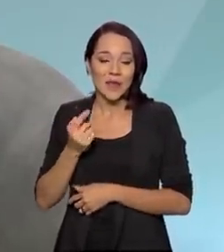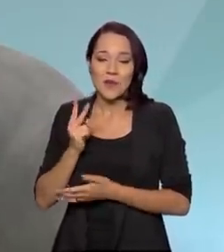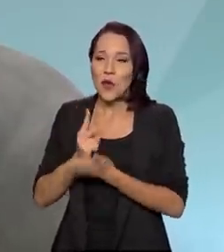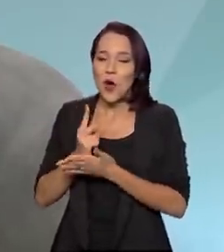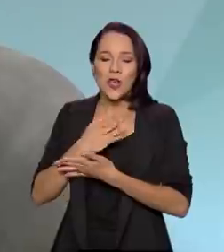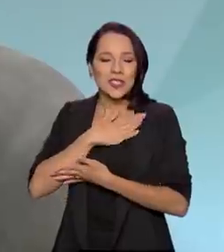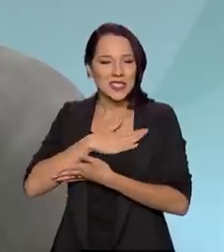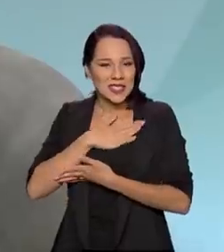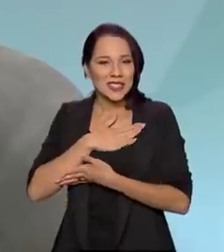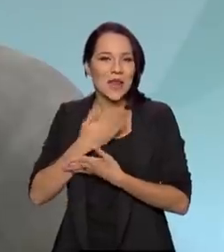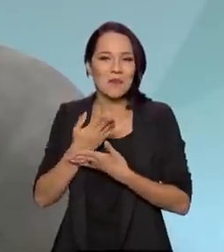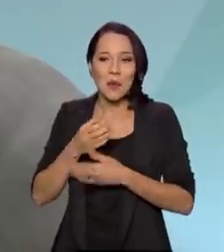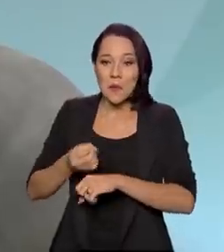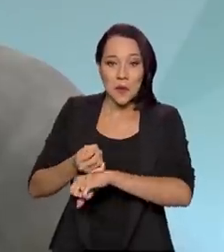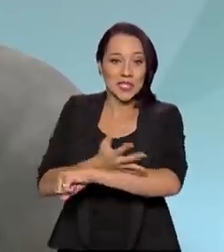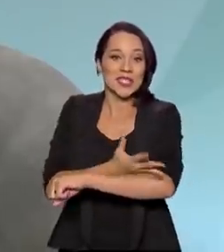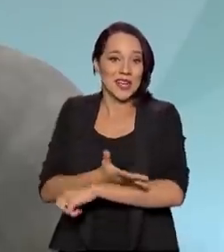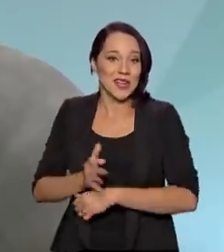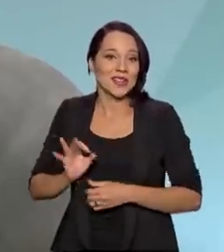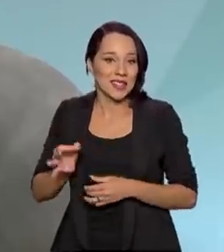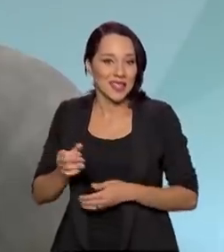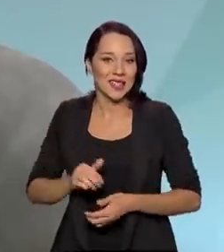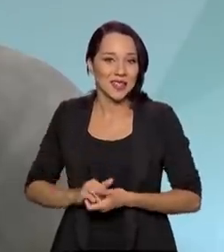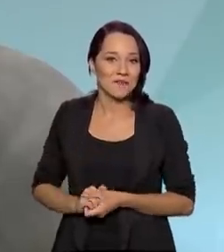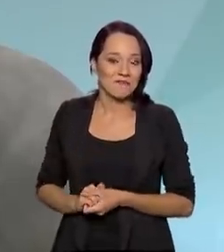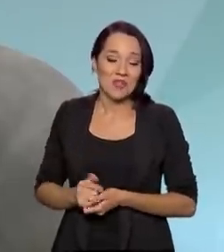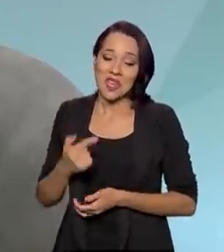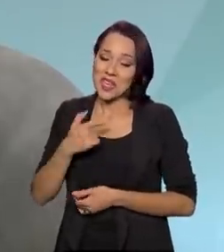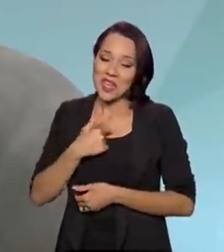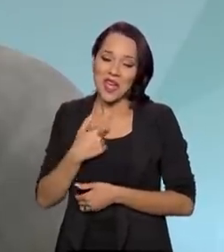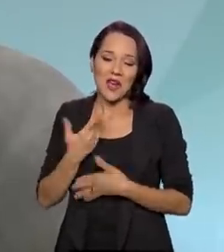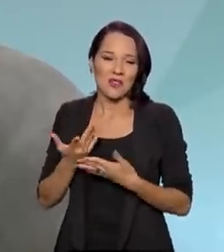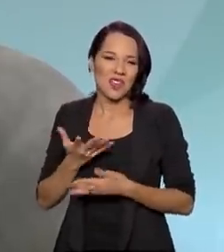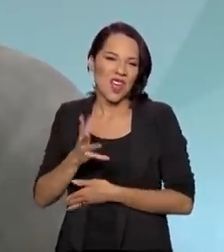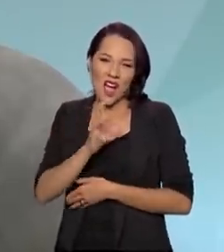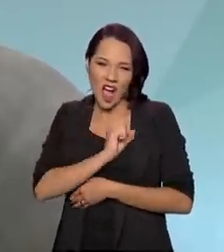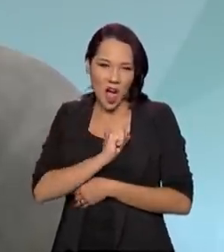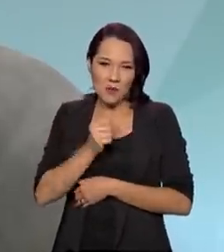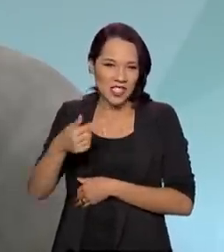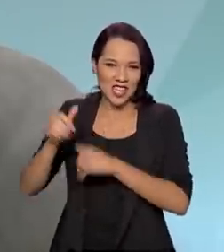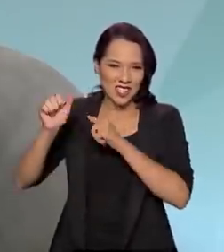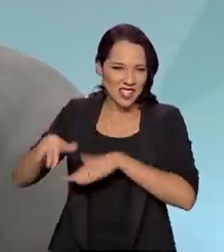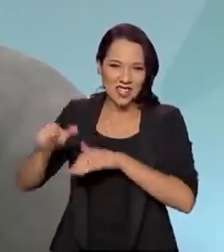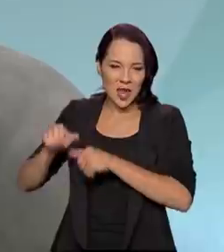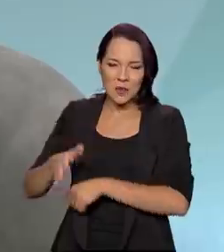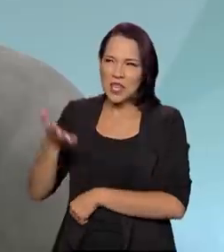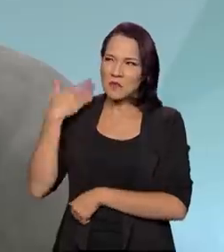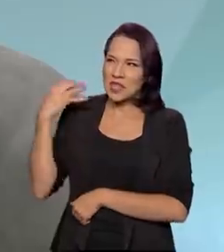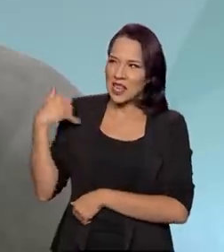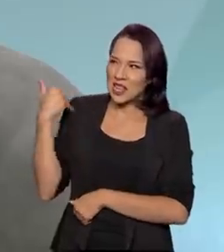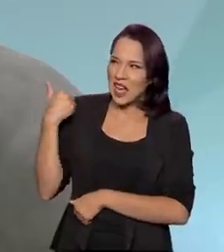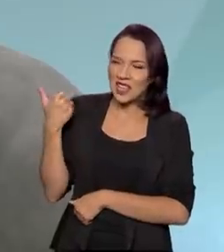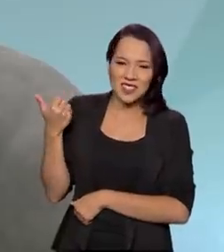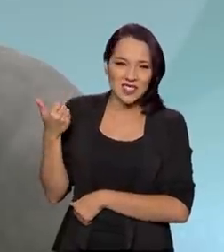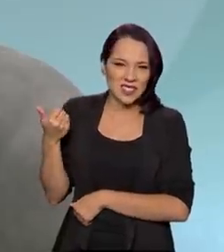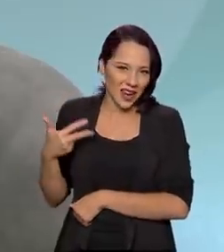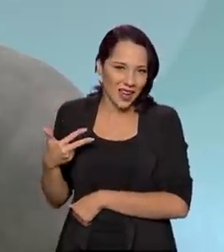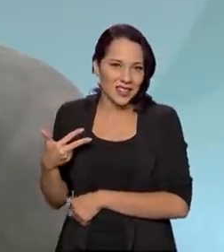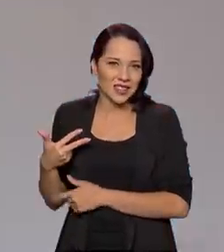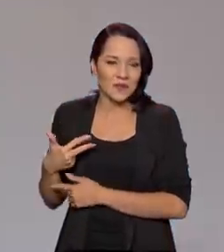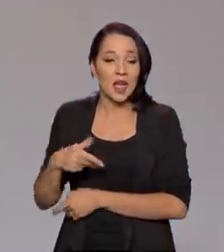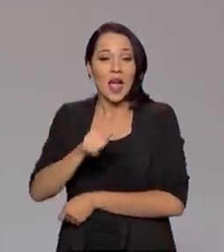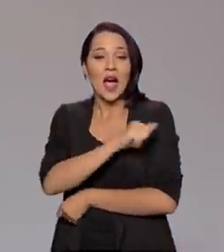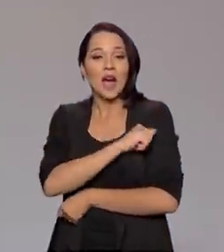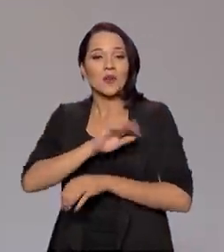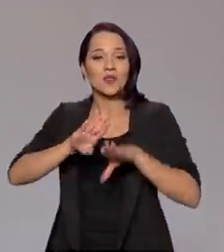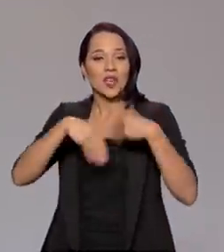tratado com muita emoção, né? É. E eu que sou freguês de 7 de setembro, desde que eu tinha 13 anos de idade, aluno